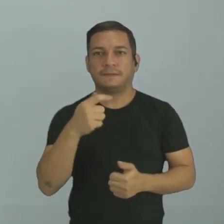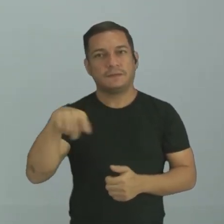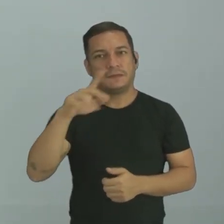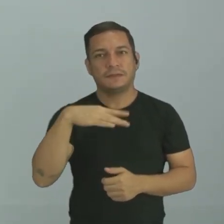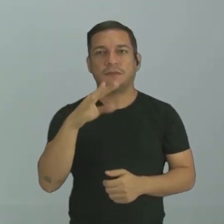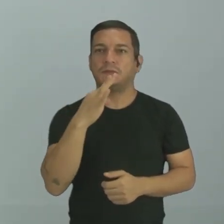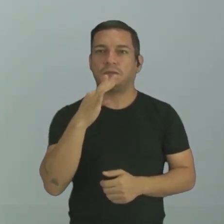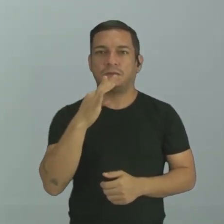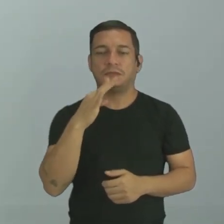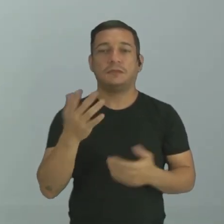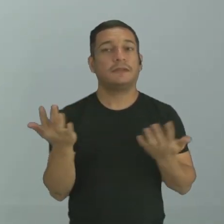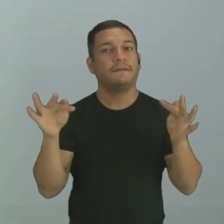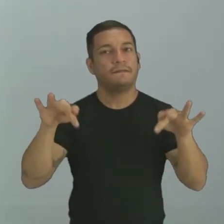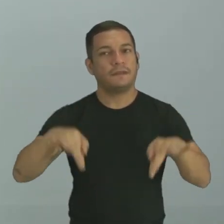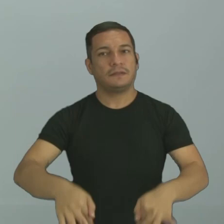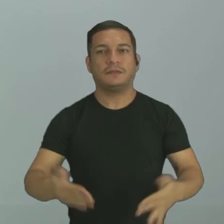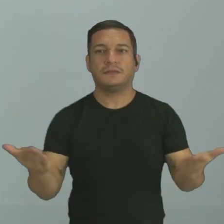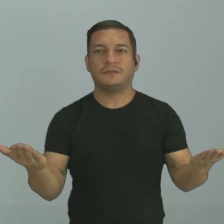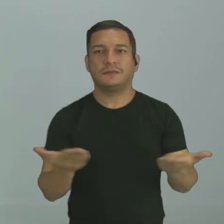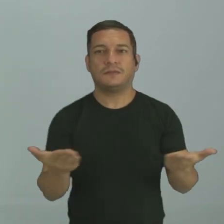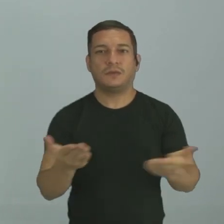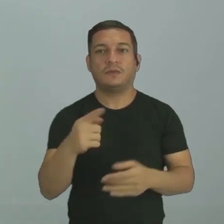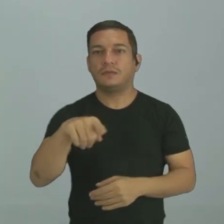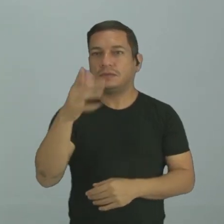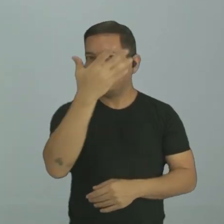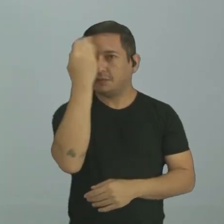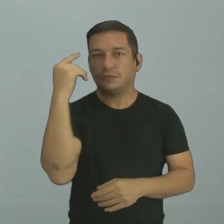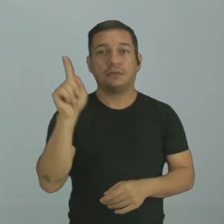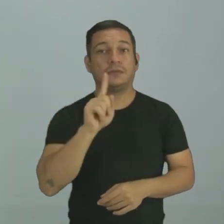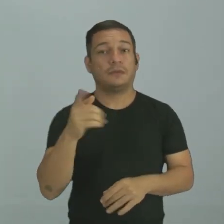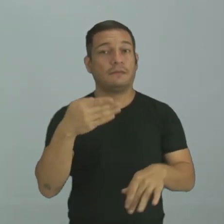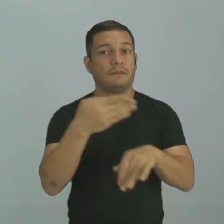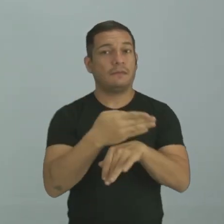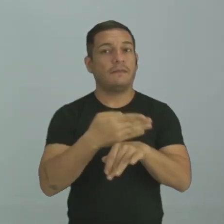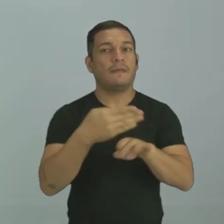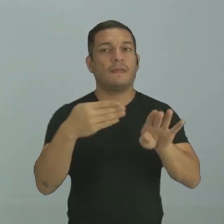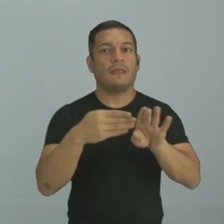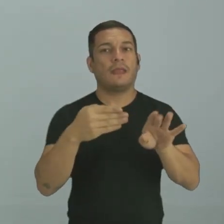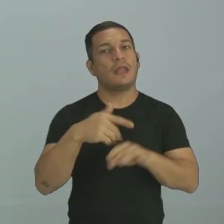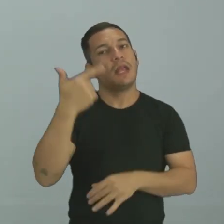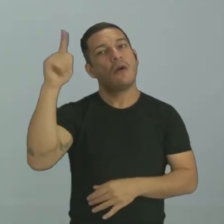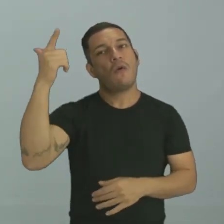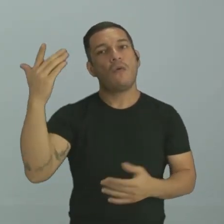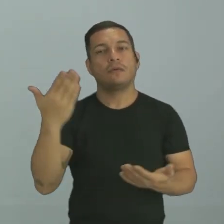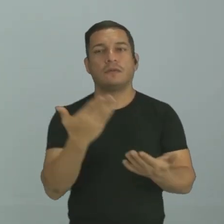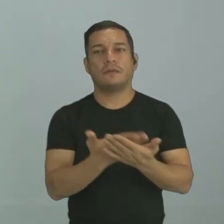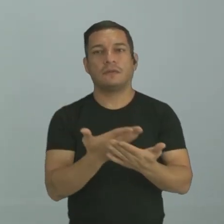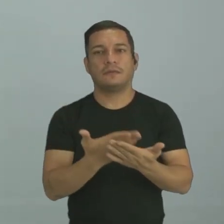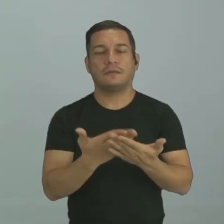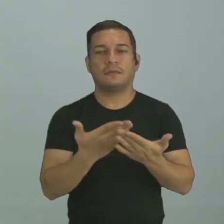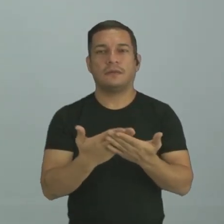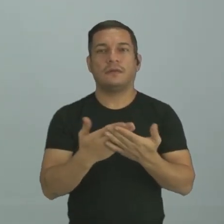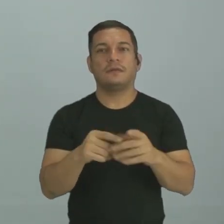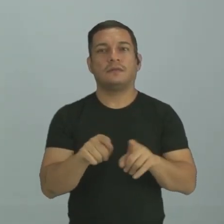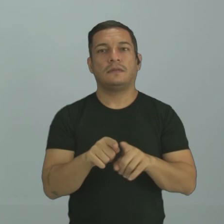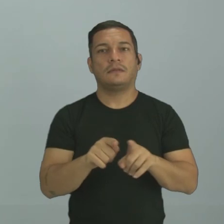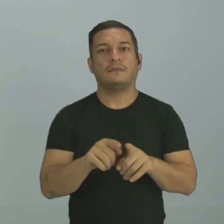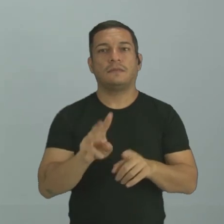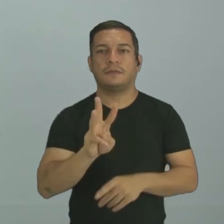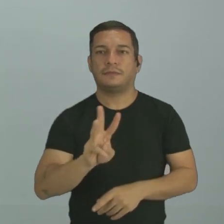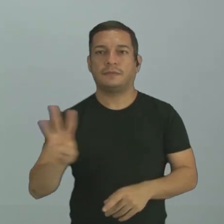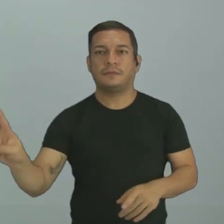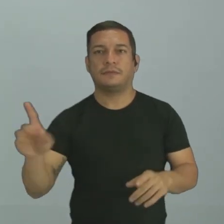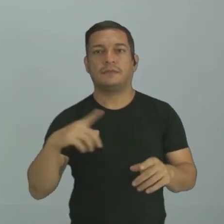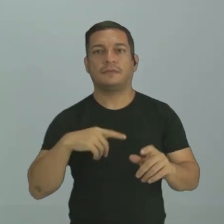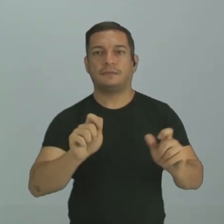crianças? Nós vamos ficar por aqui e não esqueça para acessar essa e outras aulas, né? O link está aí na